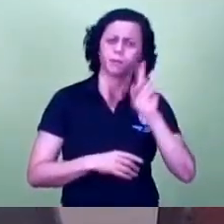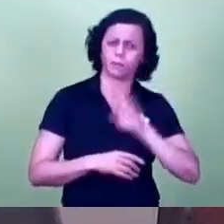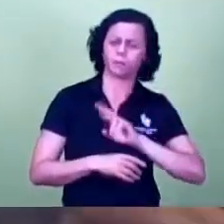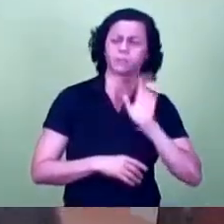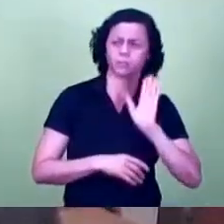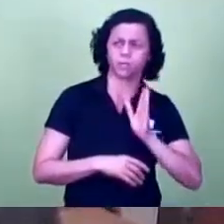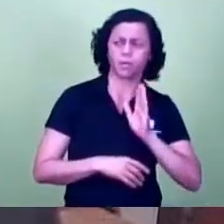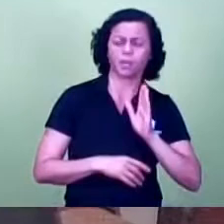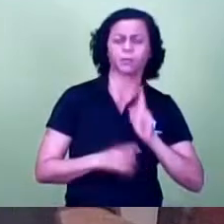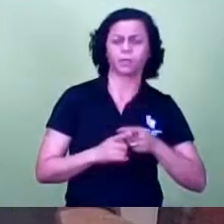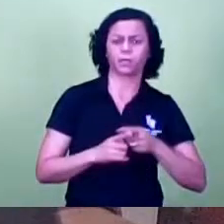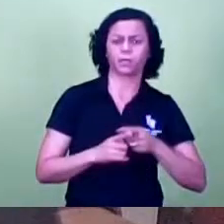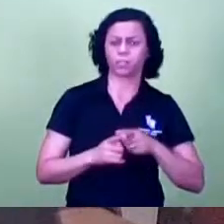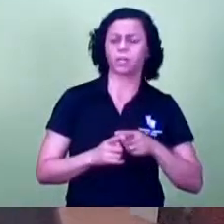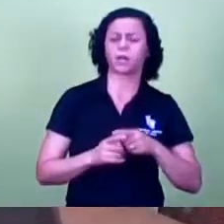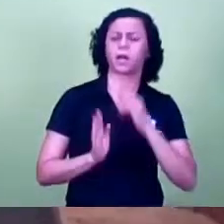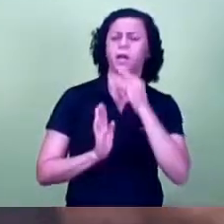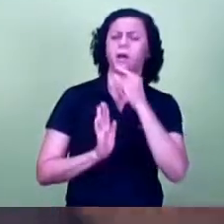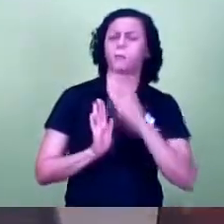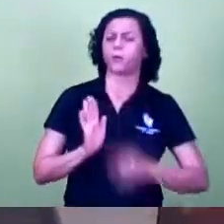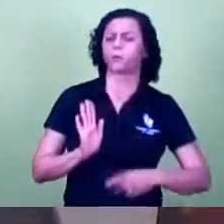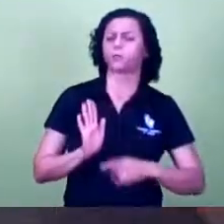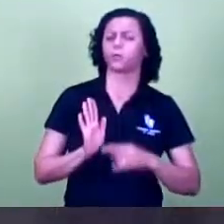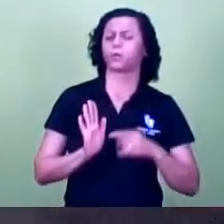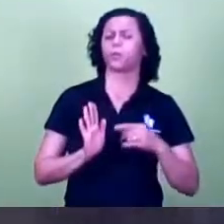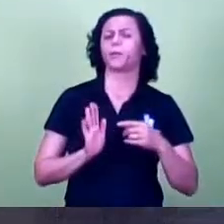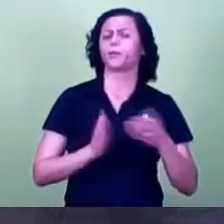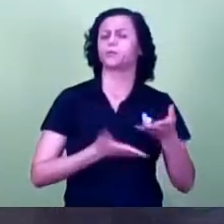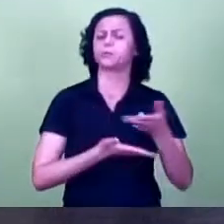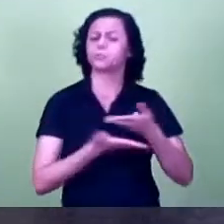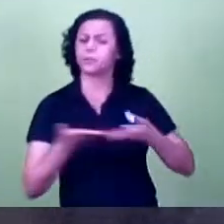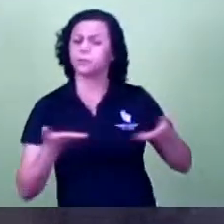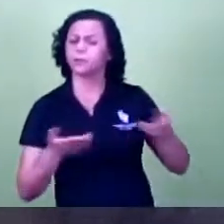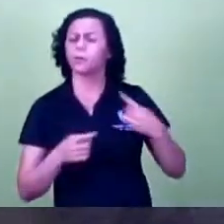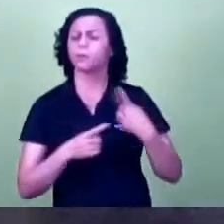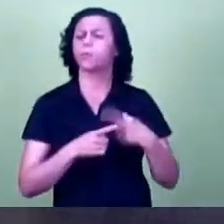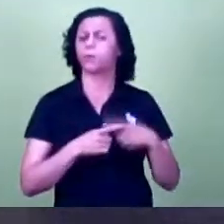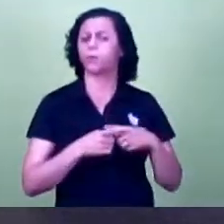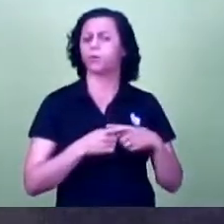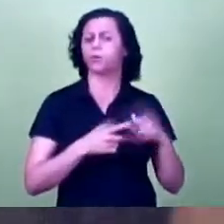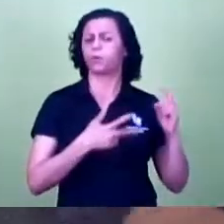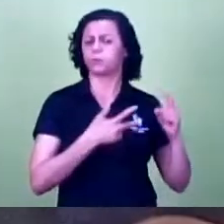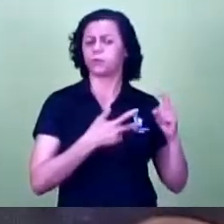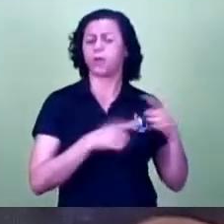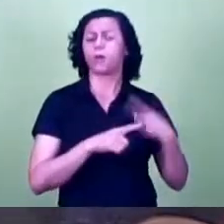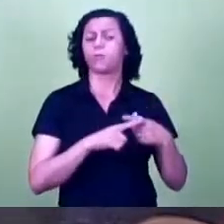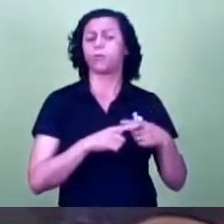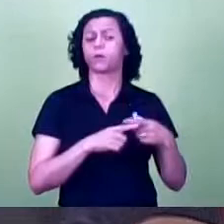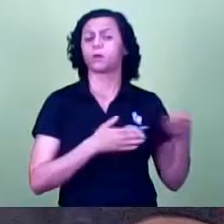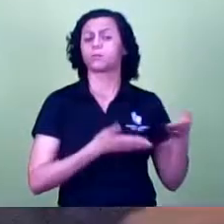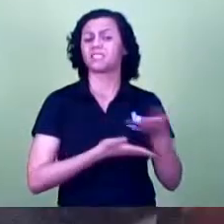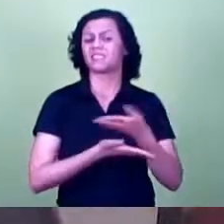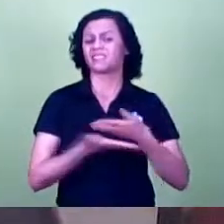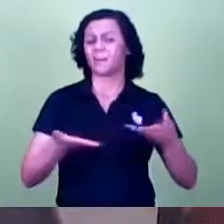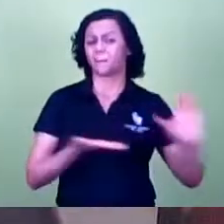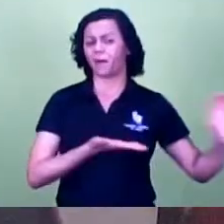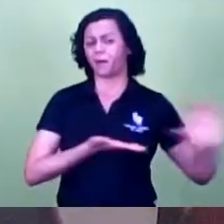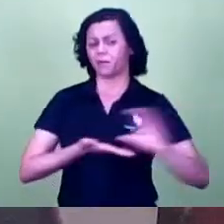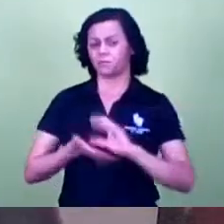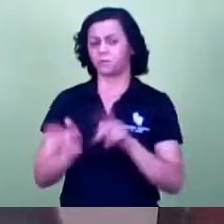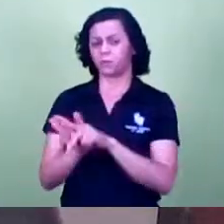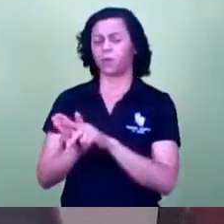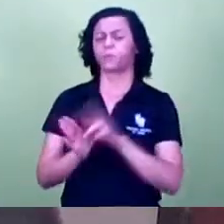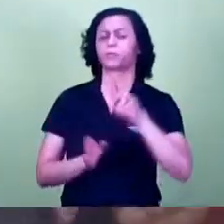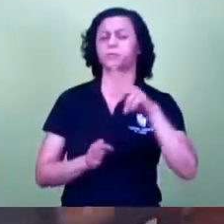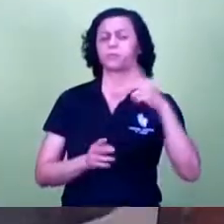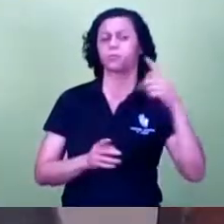junto ao executivo municipal devido aos atrasos aos repassos das UPAs né e os prestadores